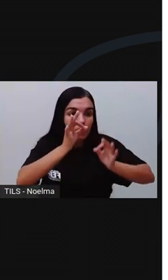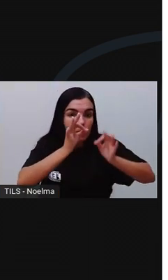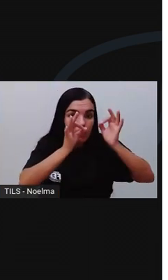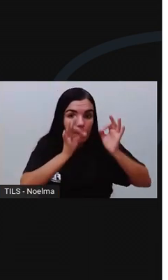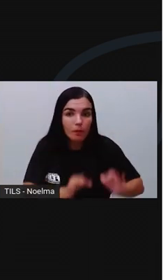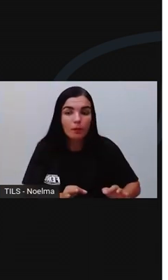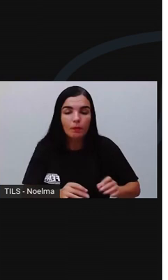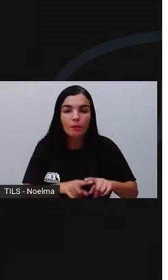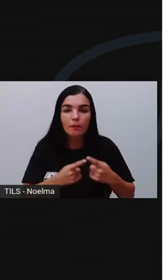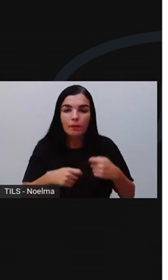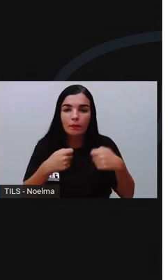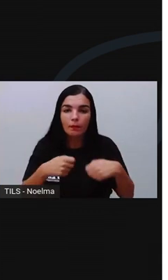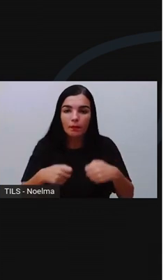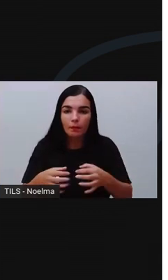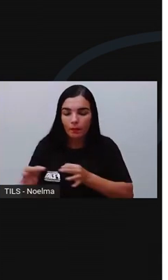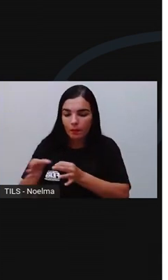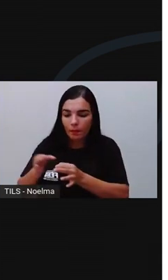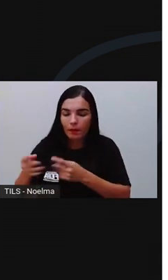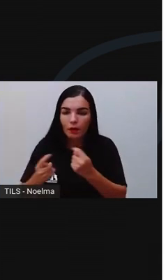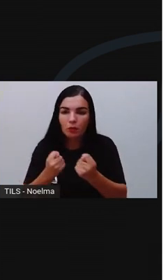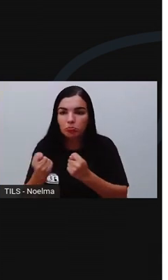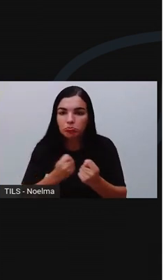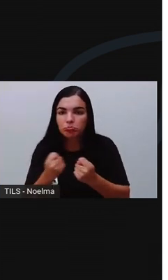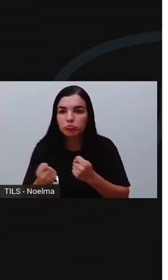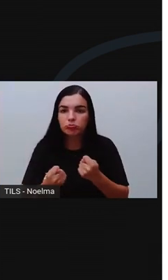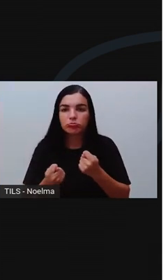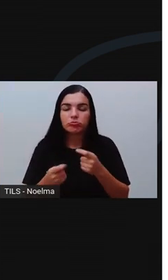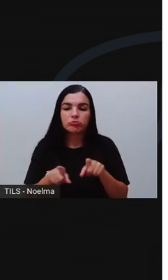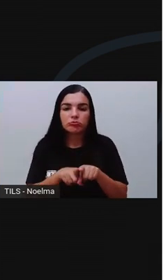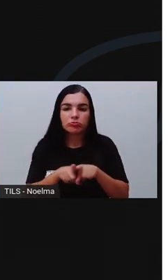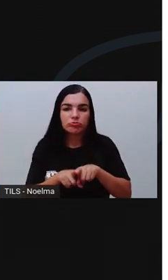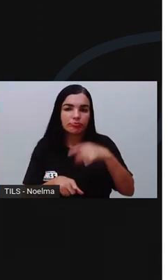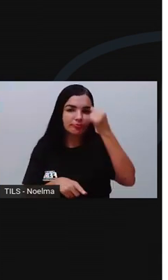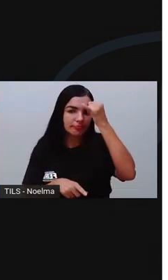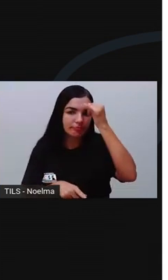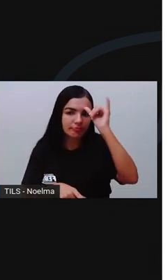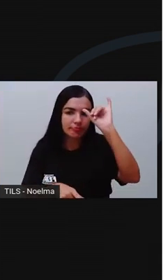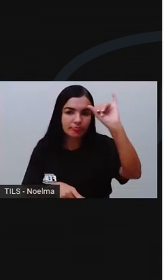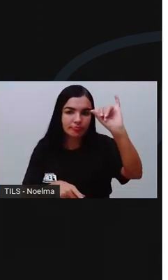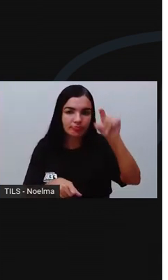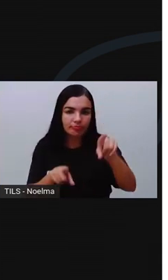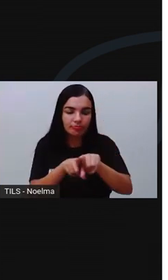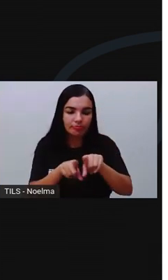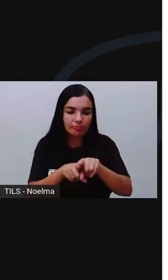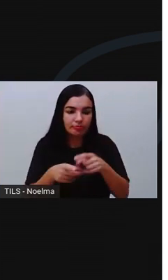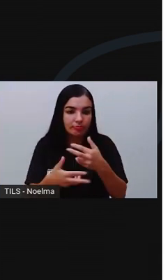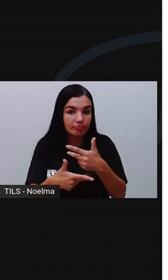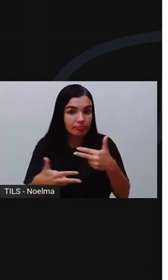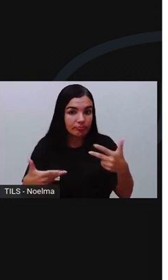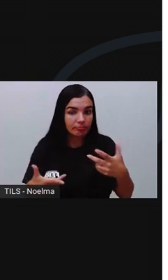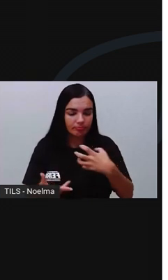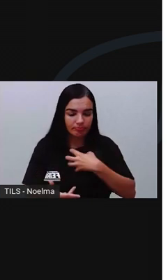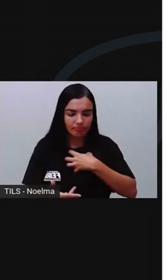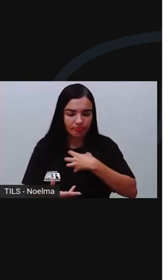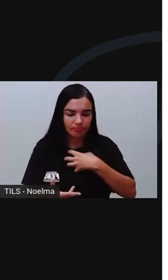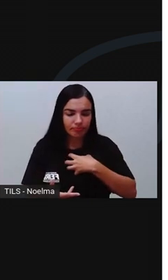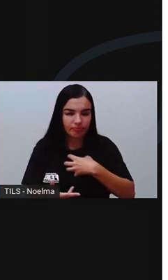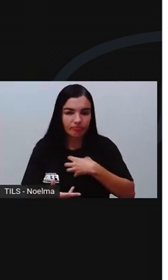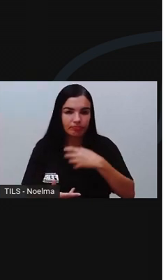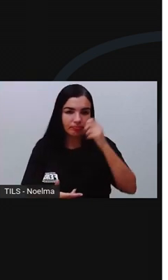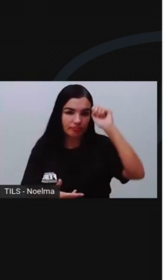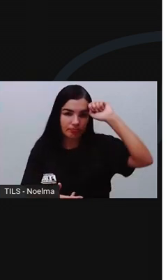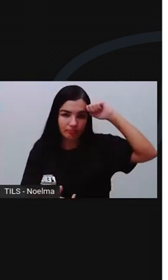a escravaria e impedindo que colocasse em prática as suas várias formas de resistência, como revoltas,